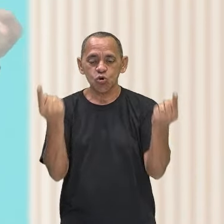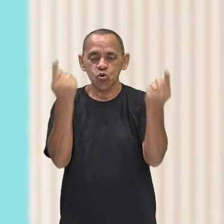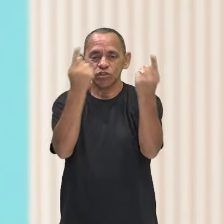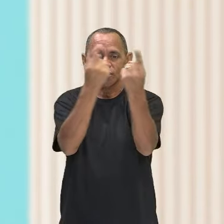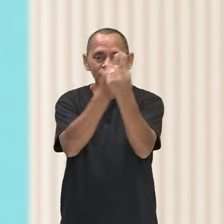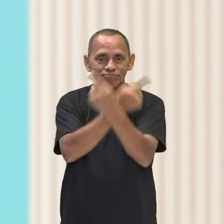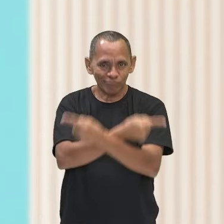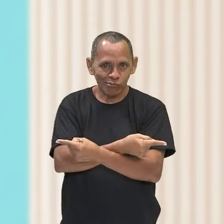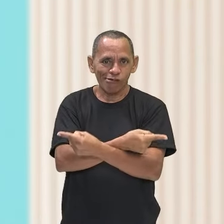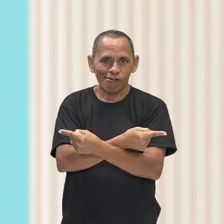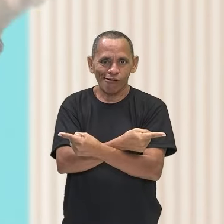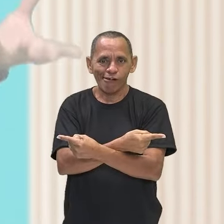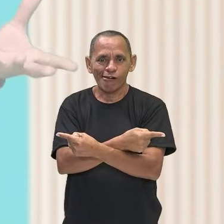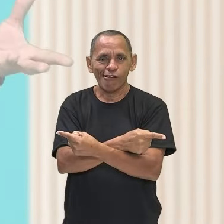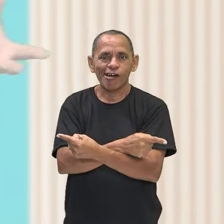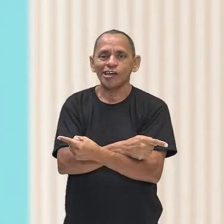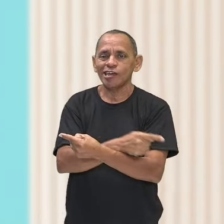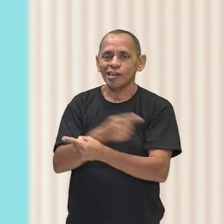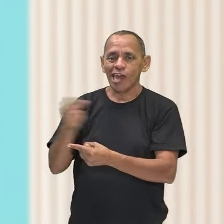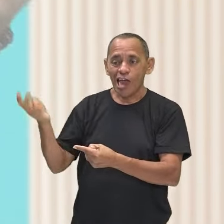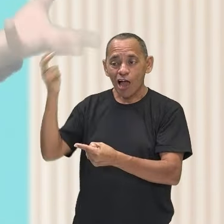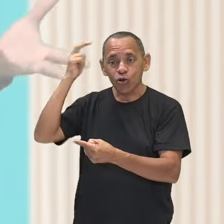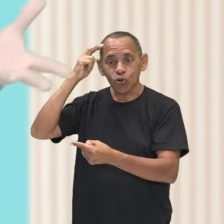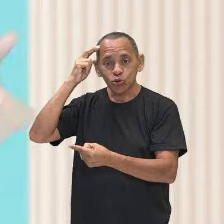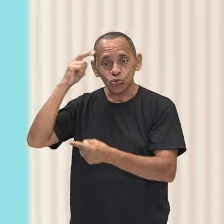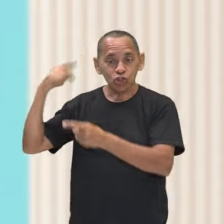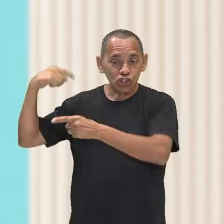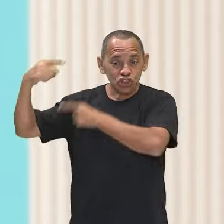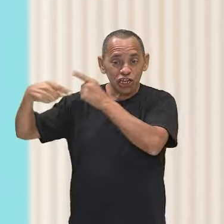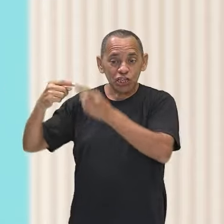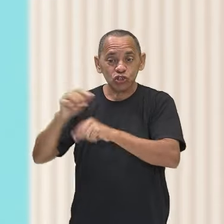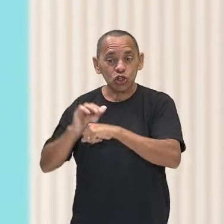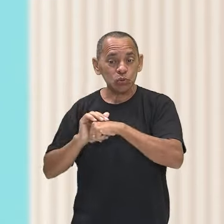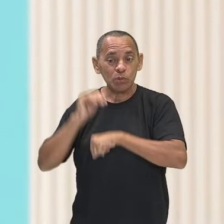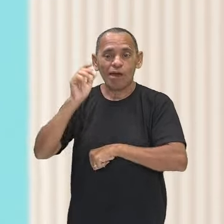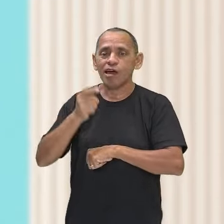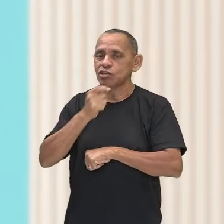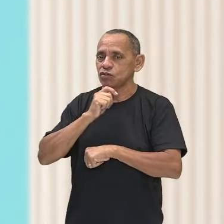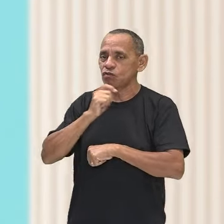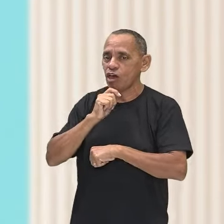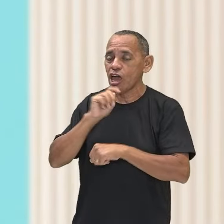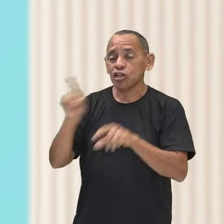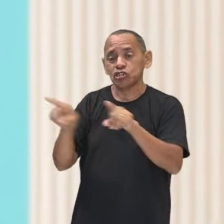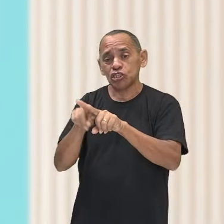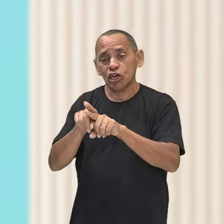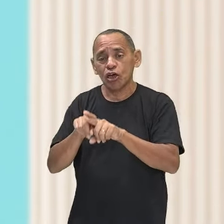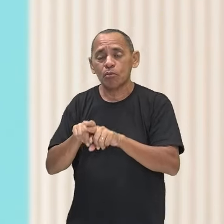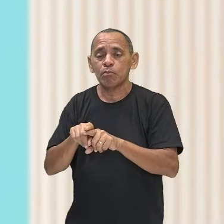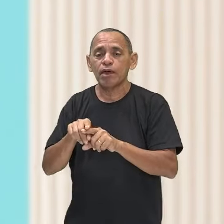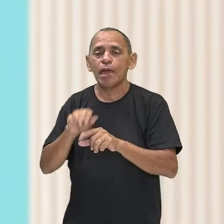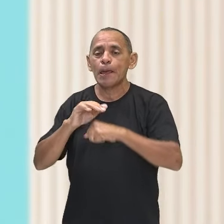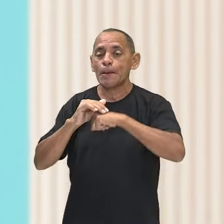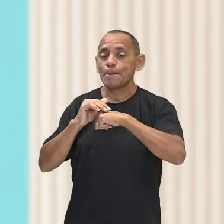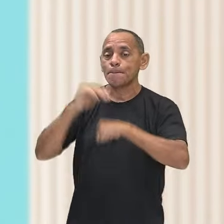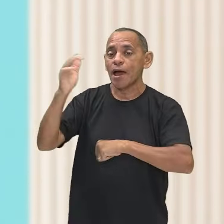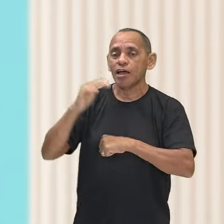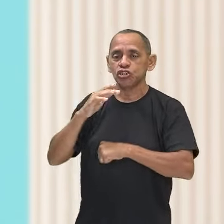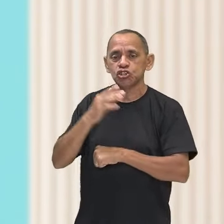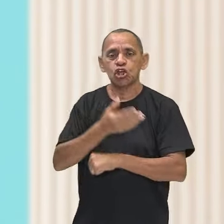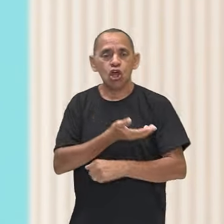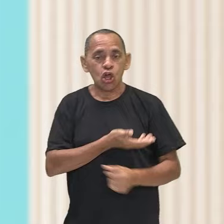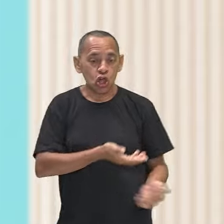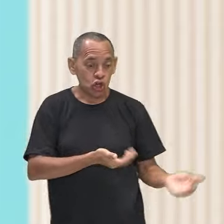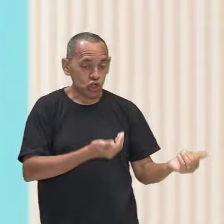de outras gerações, dos gerações dos mais velhos, dos mais novos, porque eles também não se veem mais como crianças.